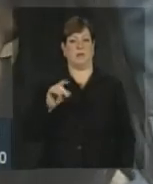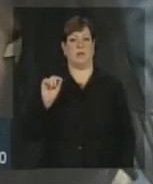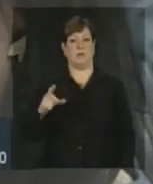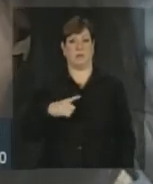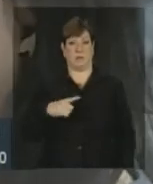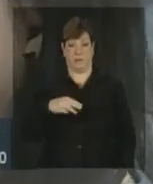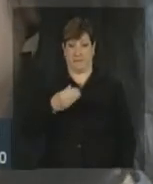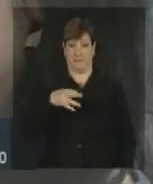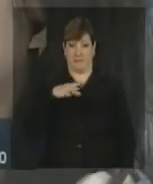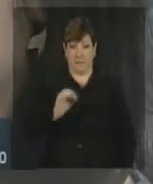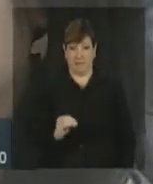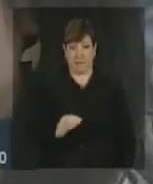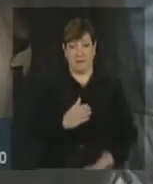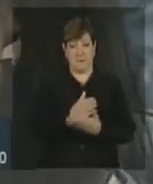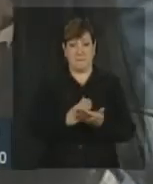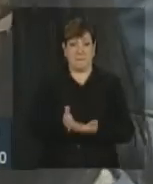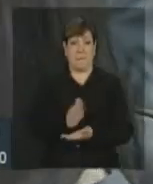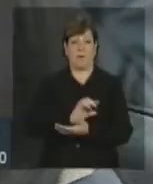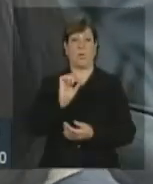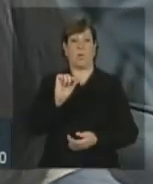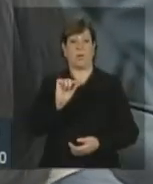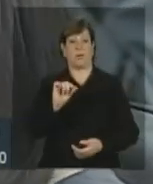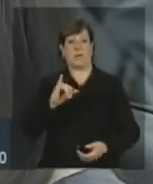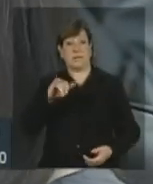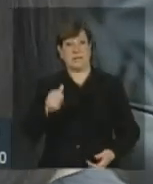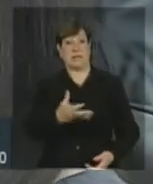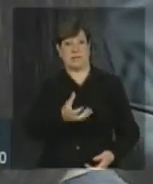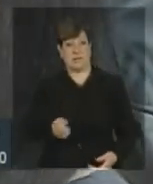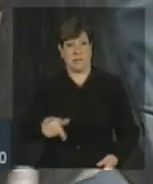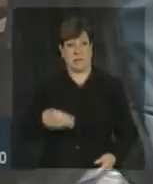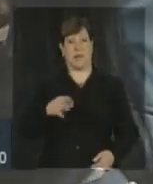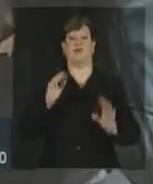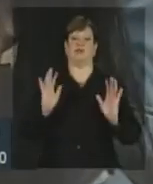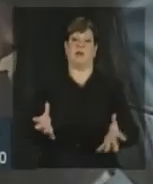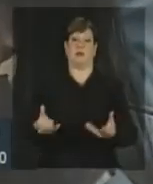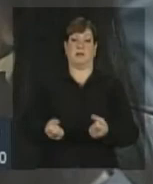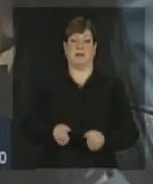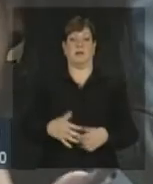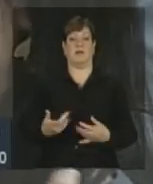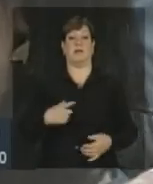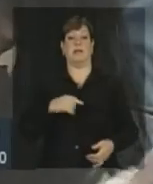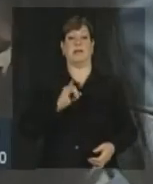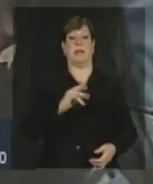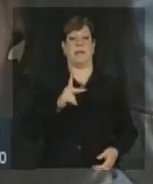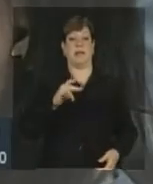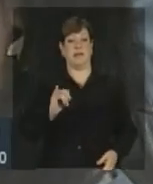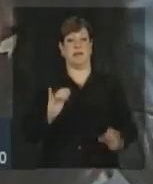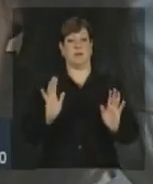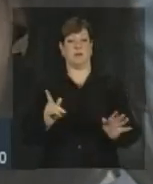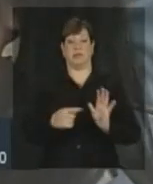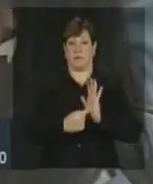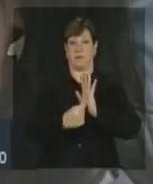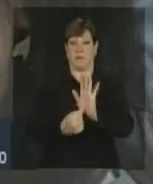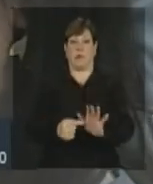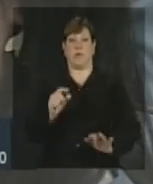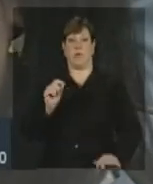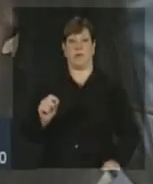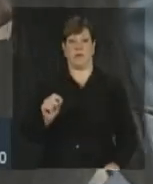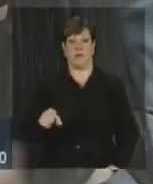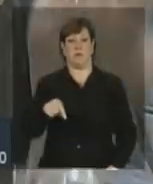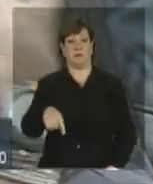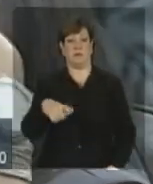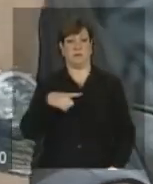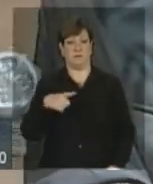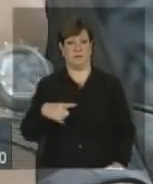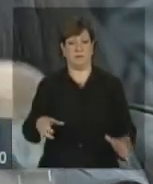março, parte do que seria recebido em março já foi recebido. E tributos como IPI já estão demonstrando queda aí na